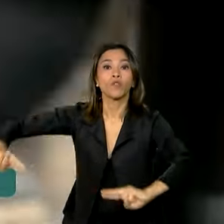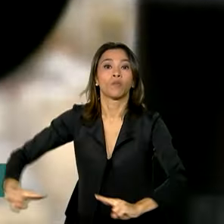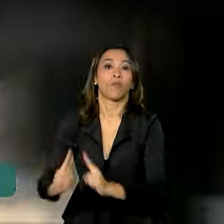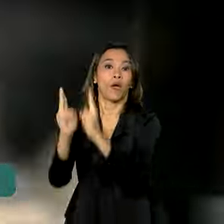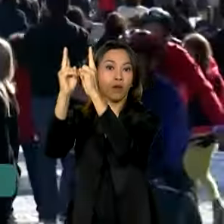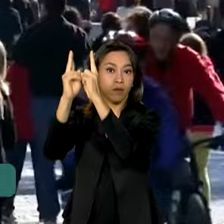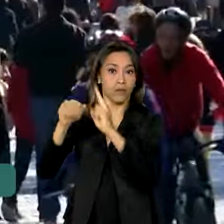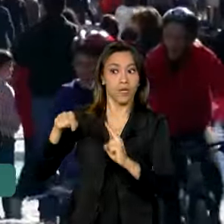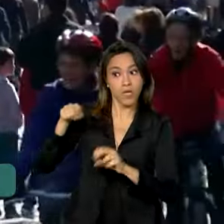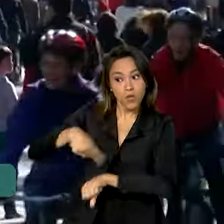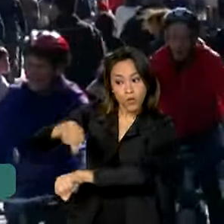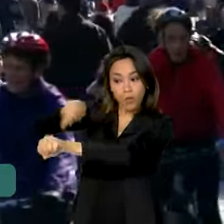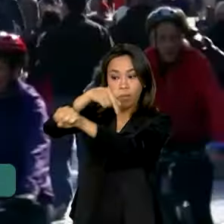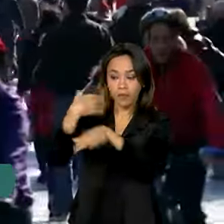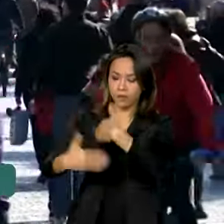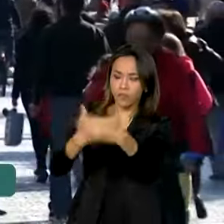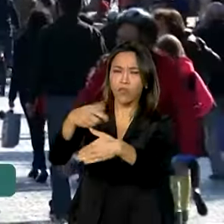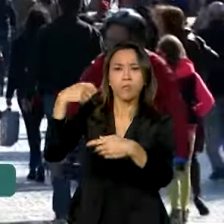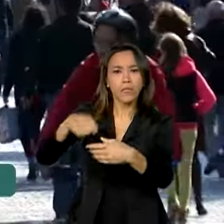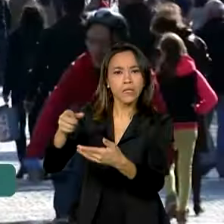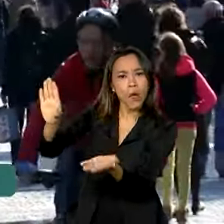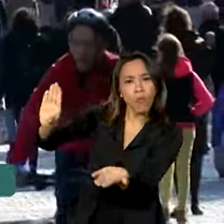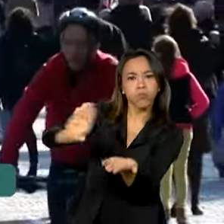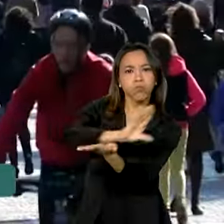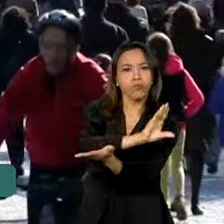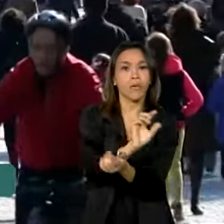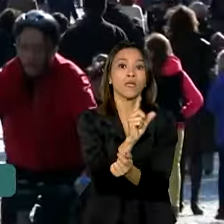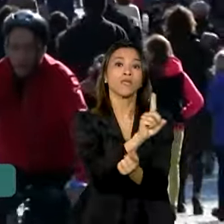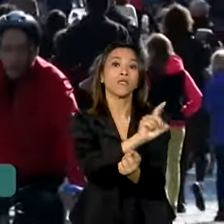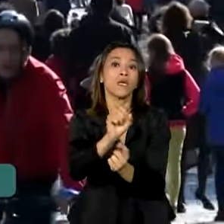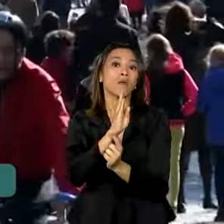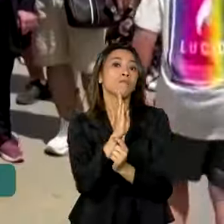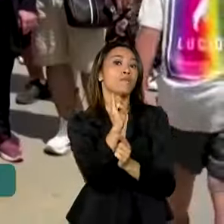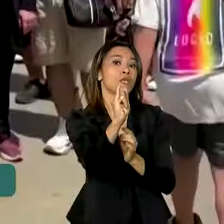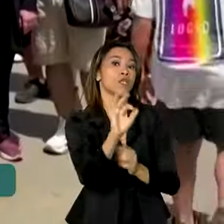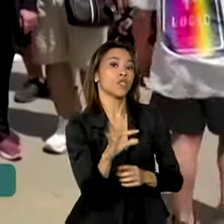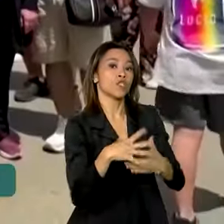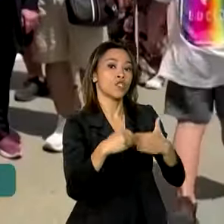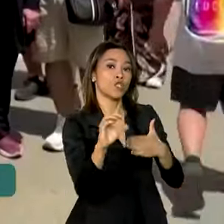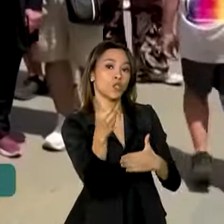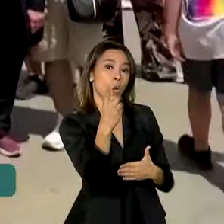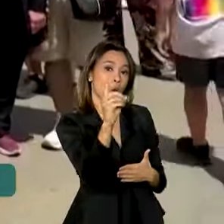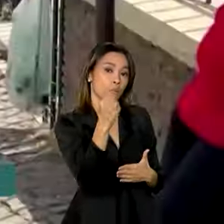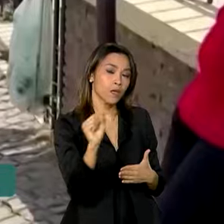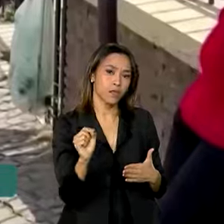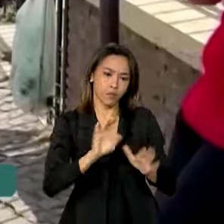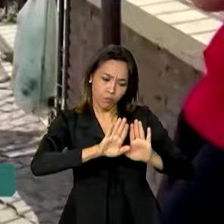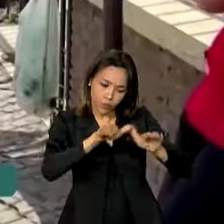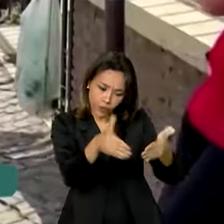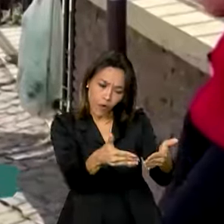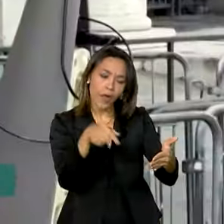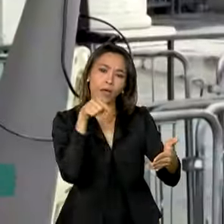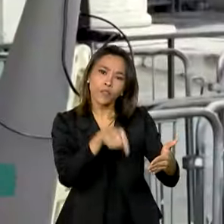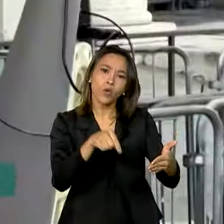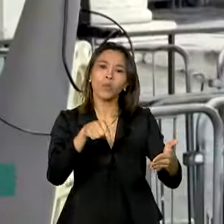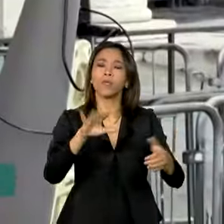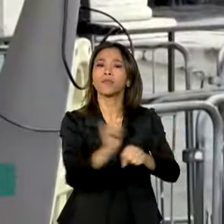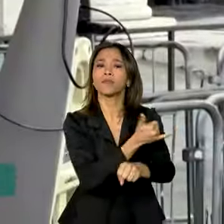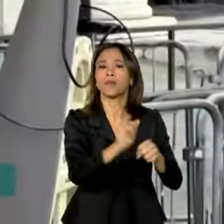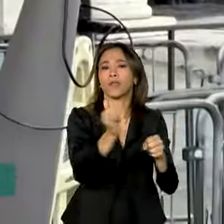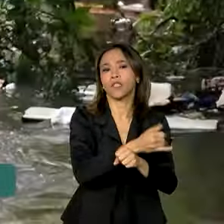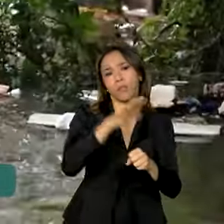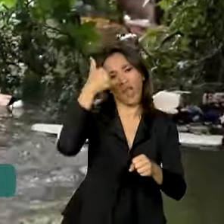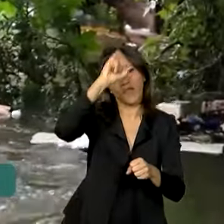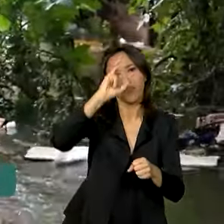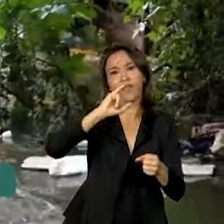desenvolvidos devem investir 100 bilhões de dólares por ano em medidas de combate à mudança do clima em